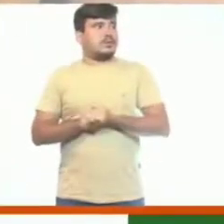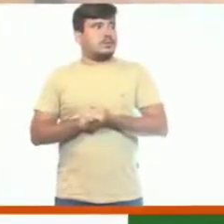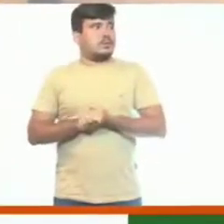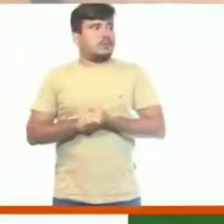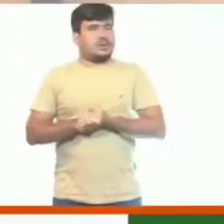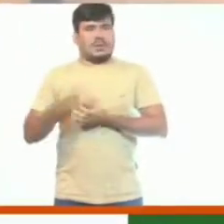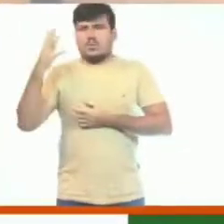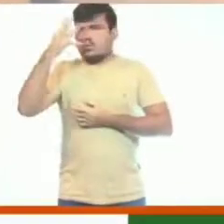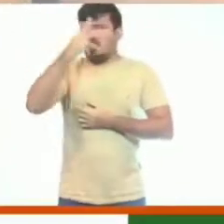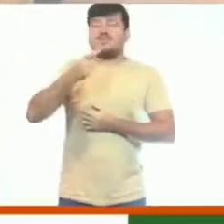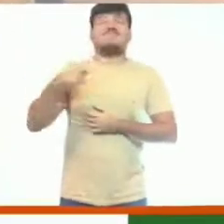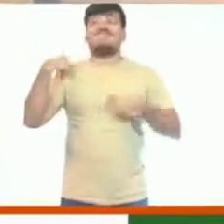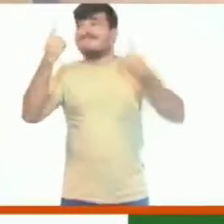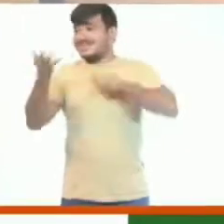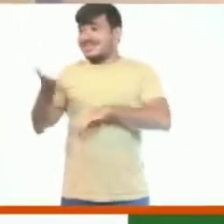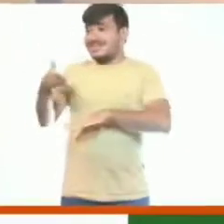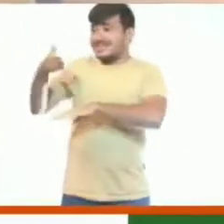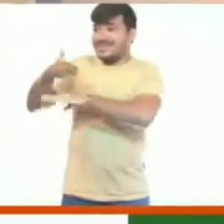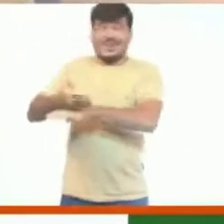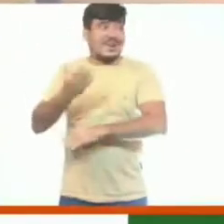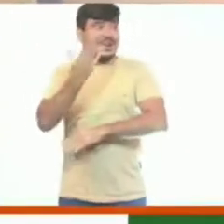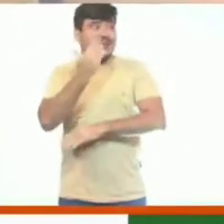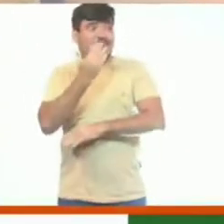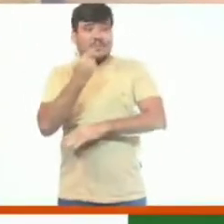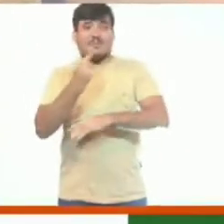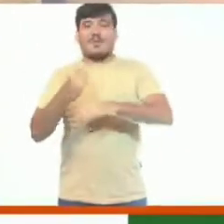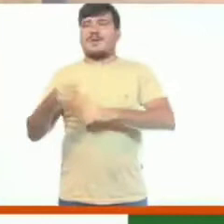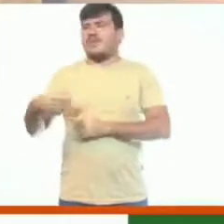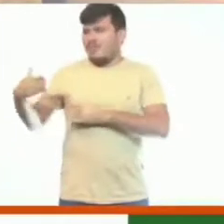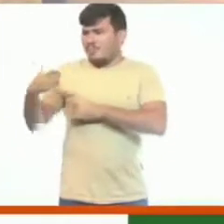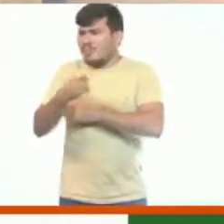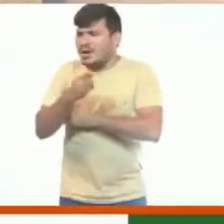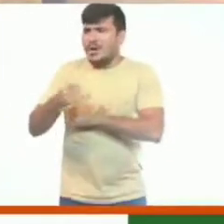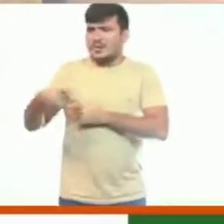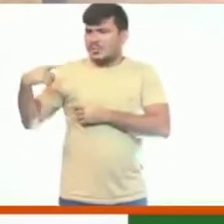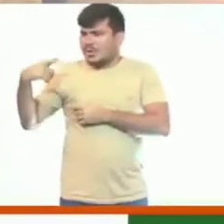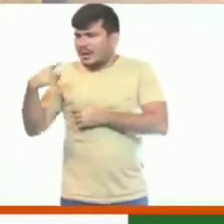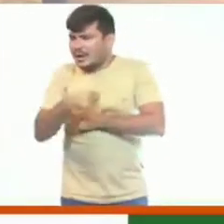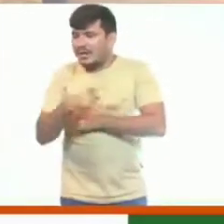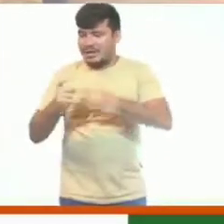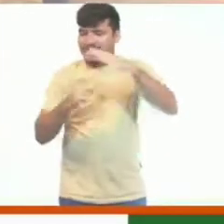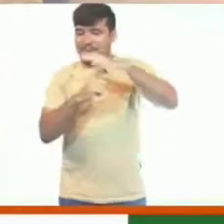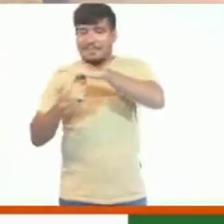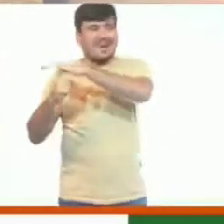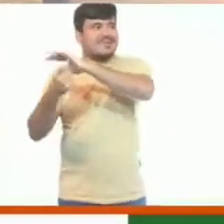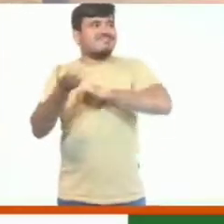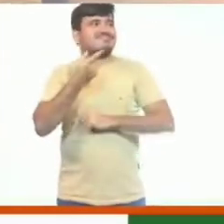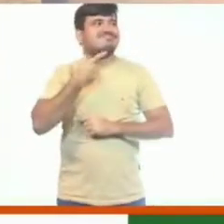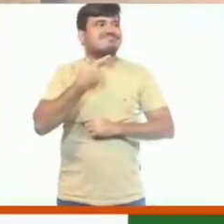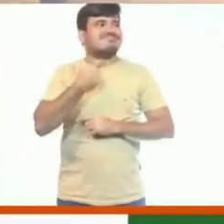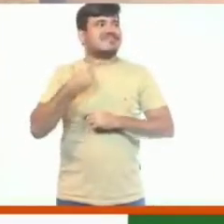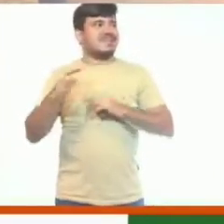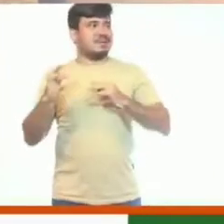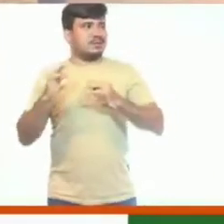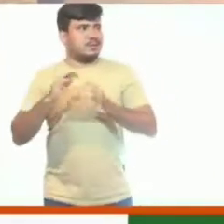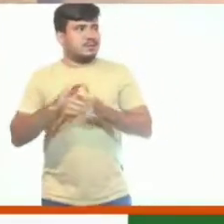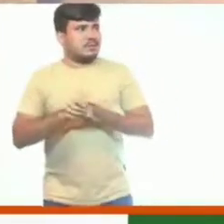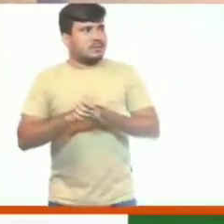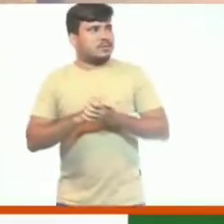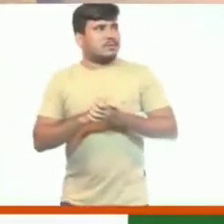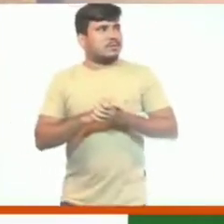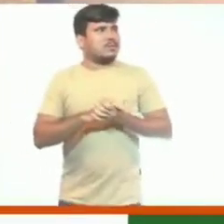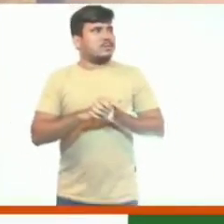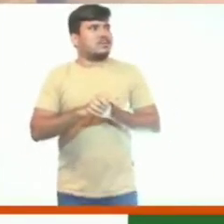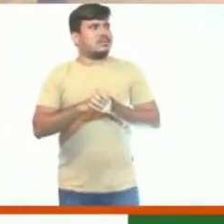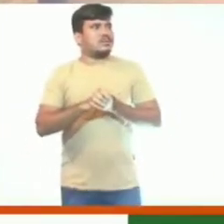estou doido para ir comer um peixinho, um camarãozinho nessas barracas aí. Ficou bonito, ficou